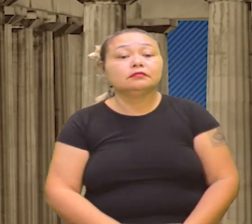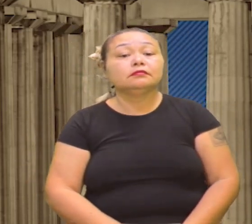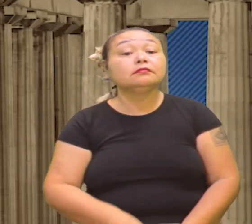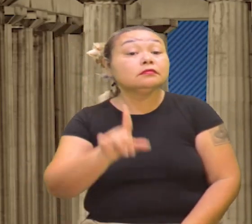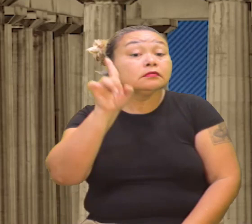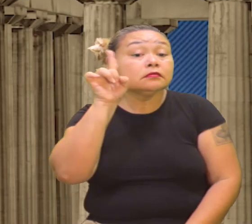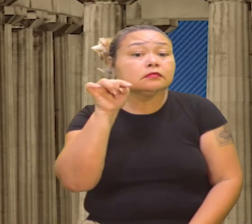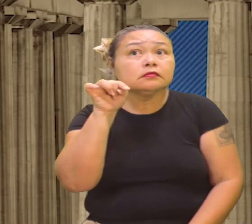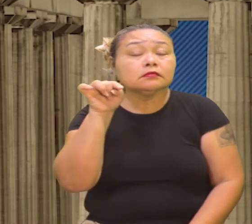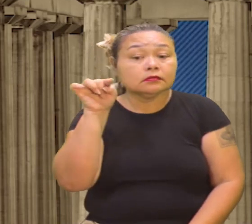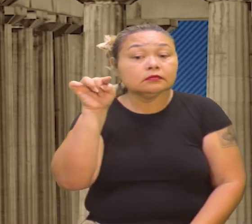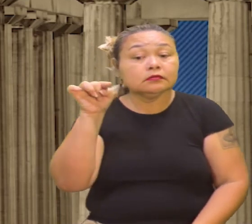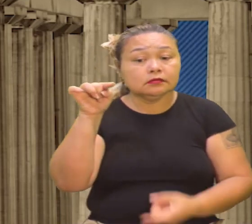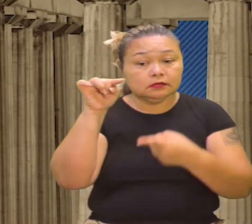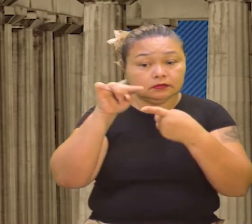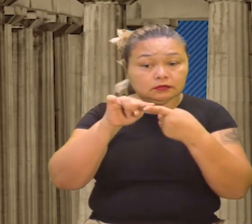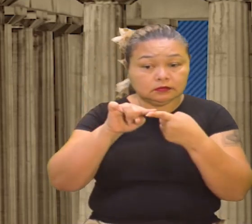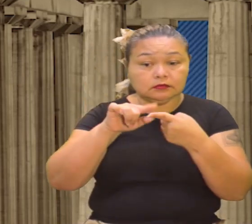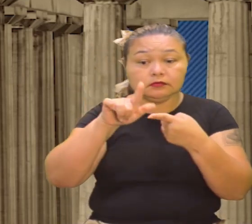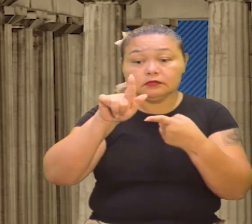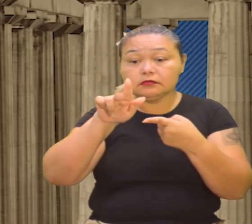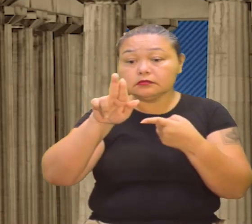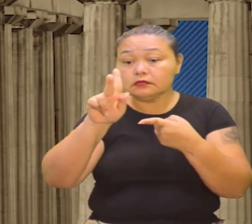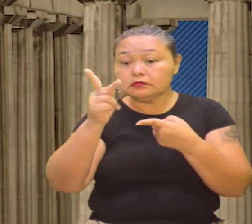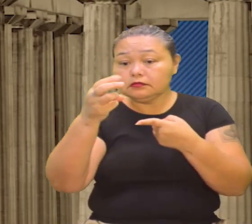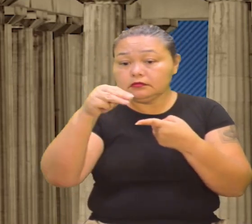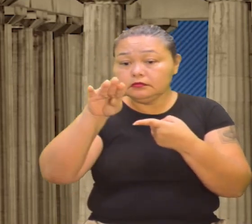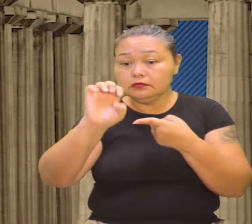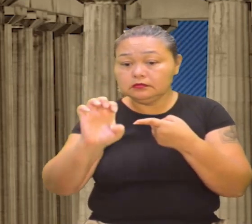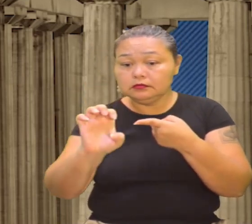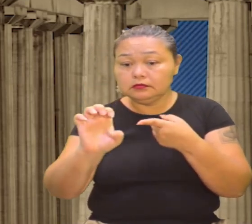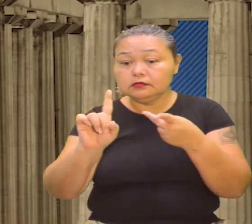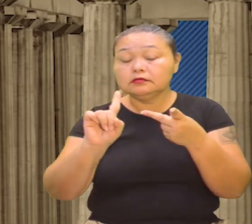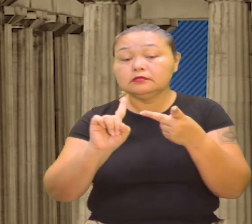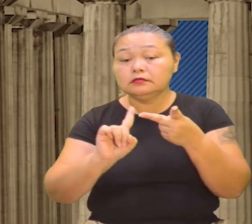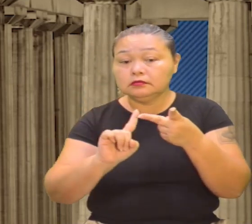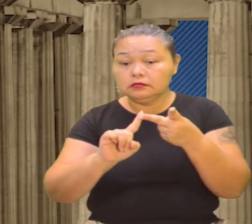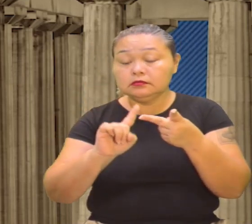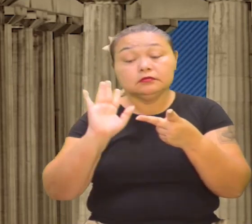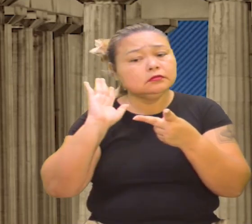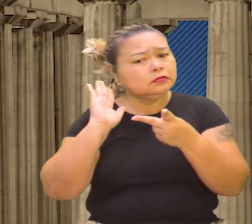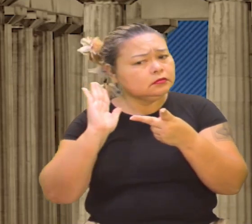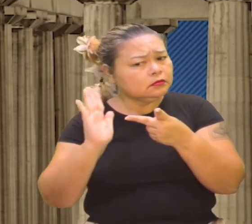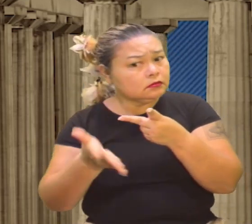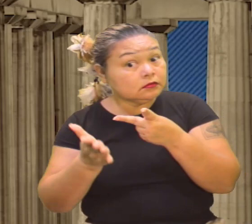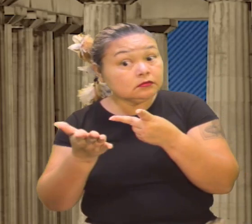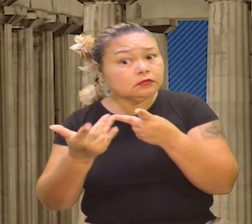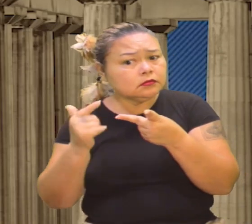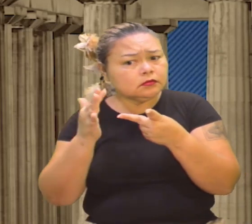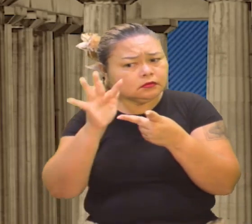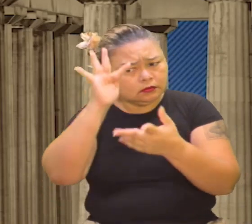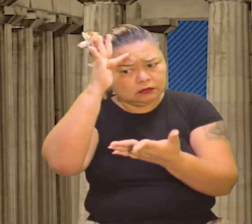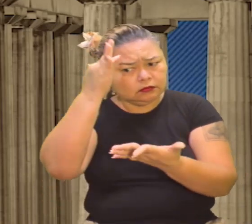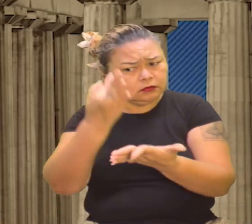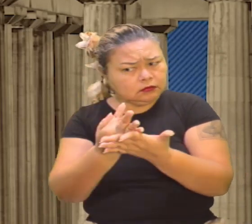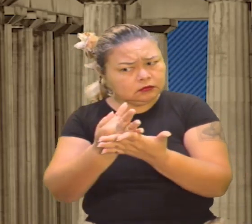Então, assim, esses pensadores aí, o Guilherme, eles já vinham querendo sujeitar a fé, ou seja, poxa,